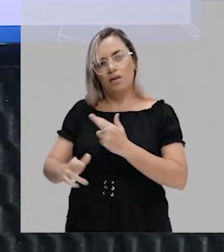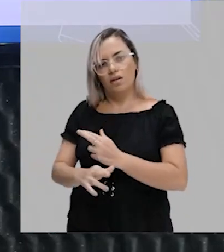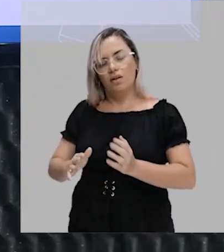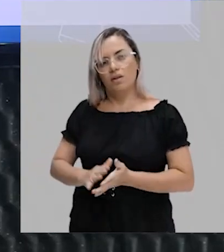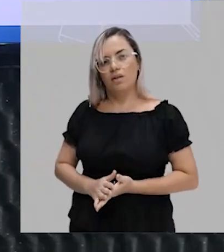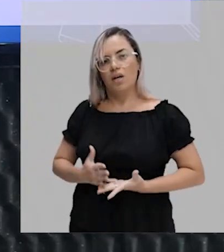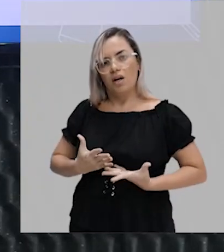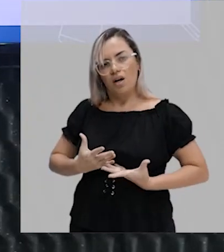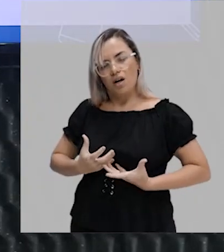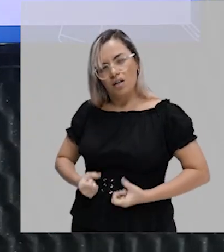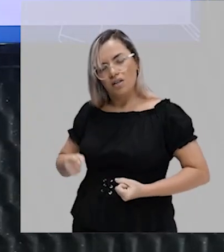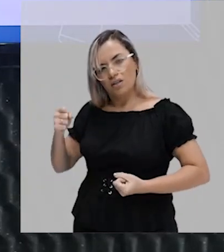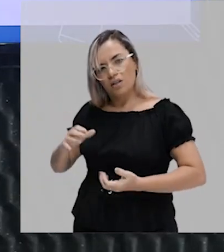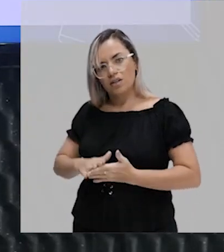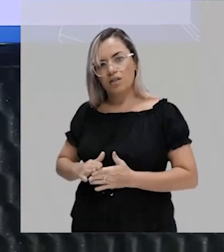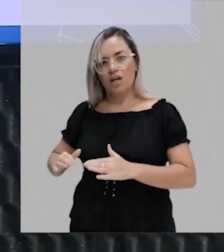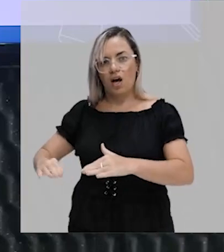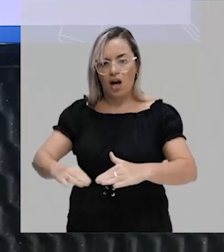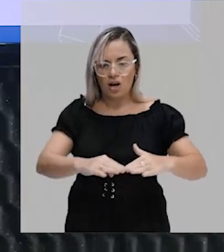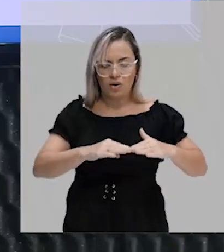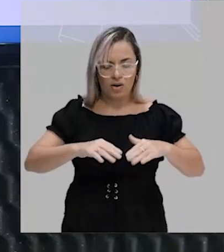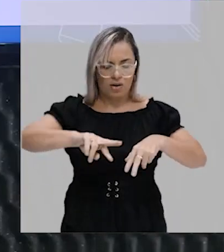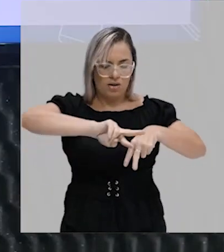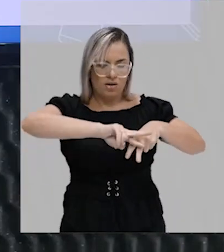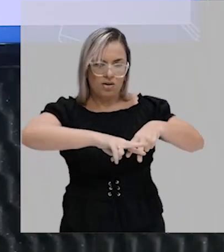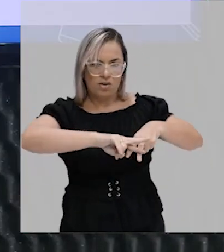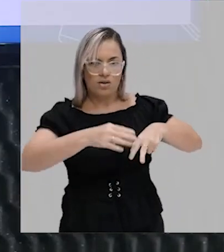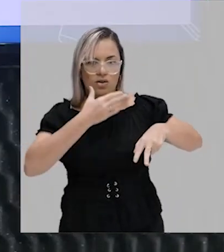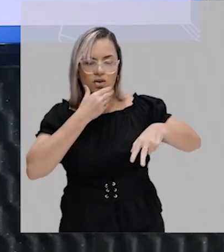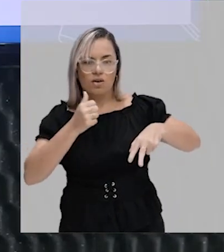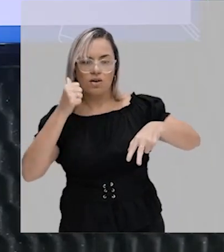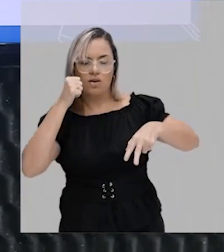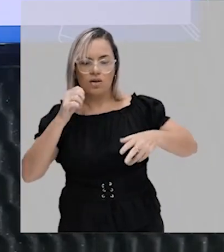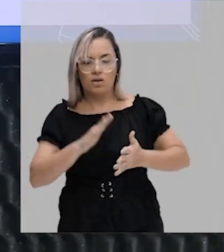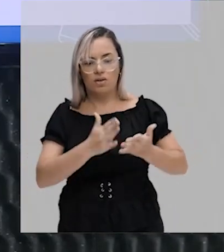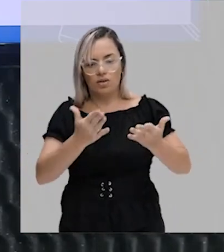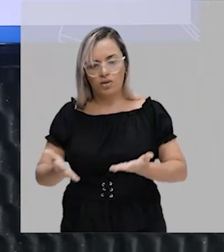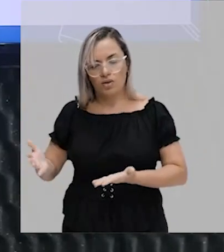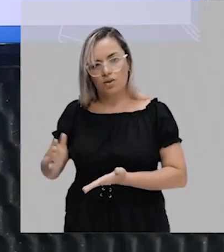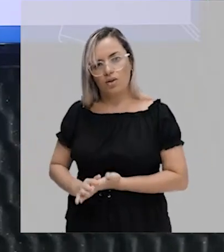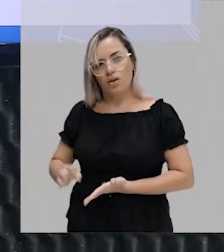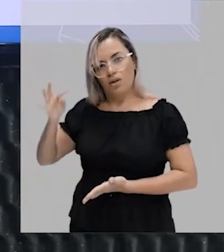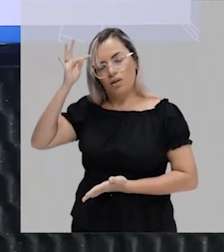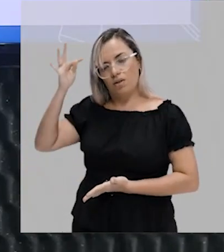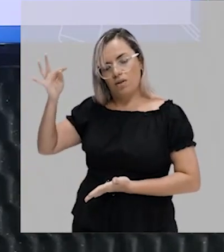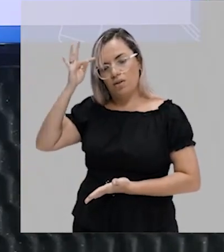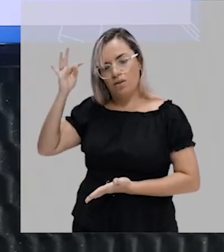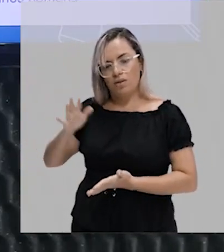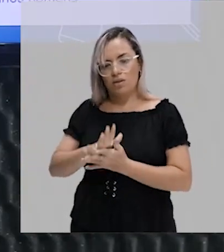entre homens e mulheres, de acordo com a teoria da socióloga Howe Connell.